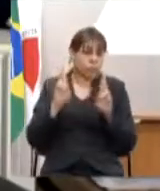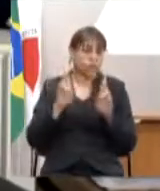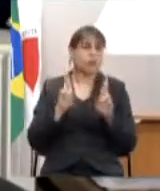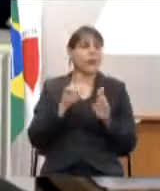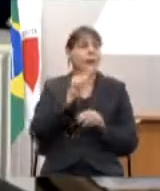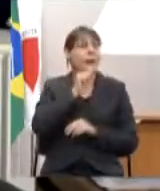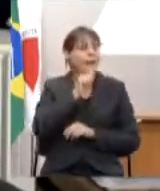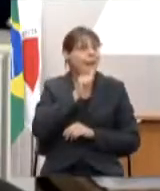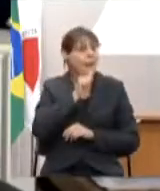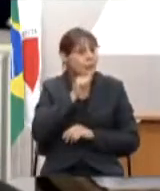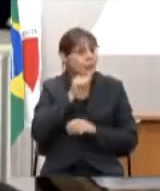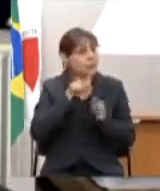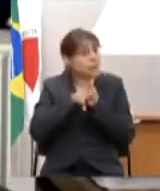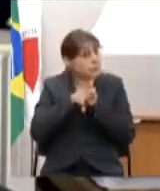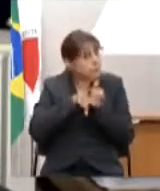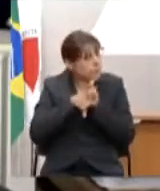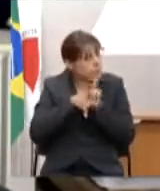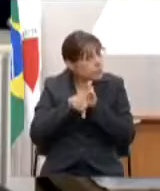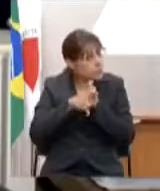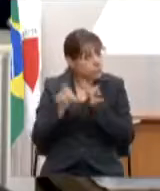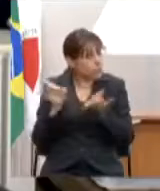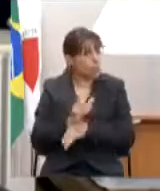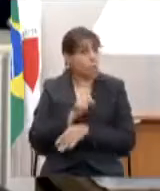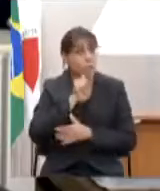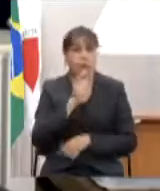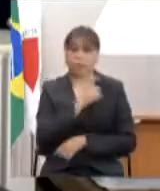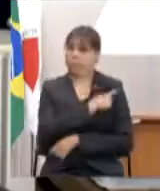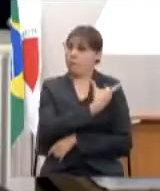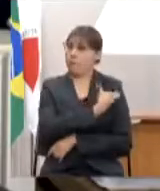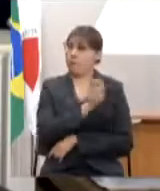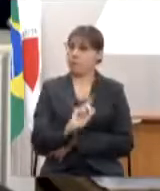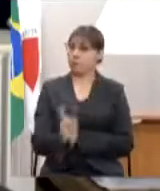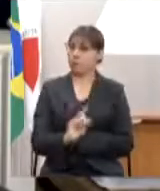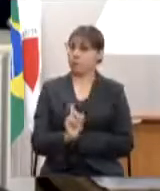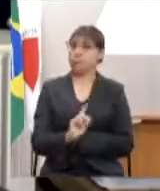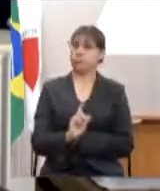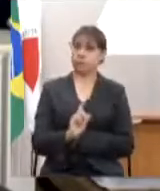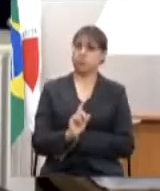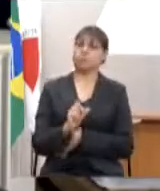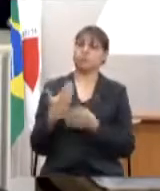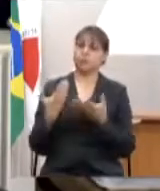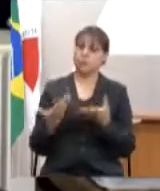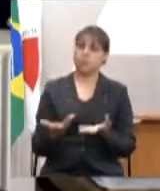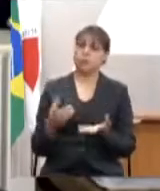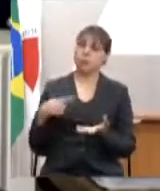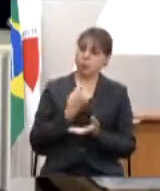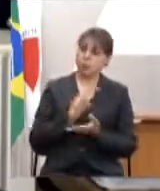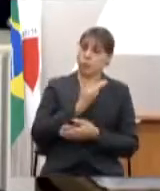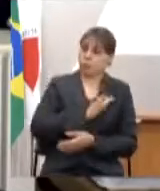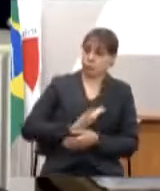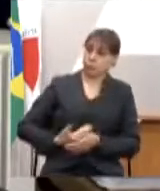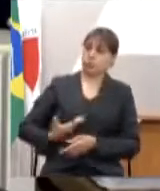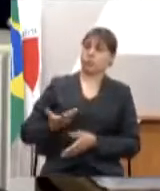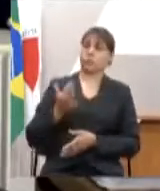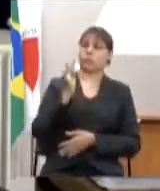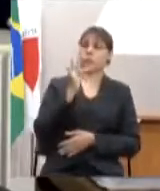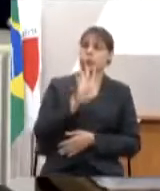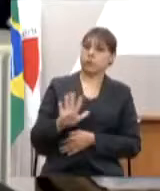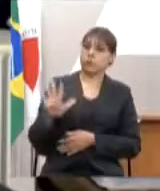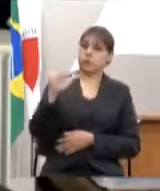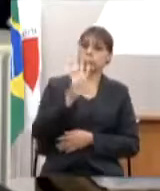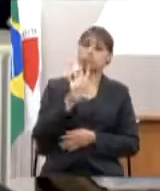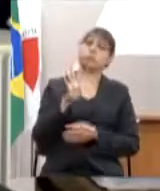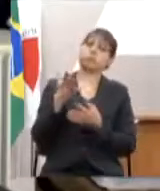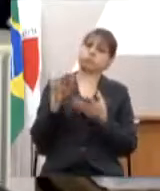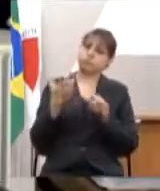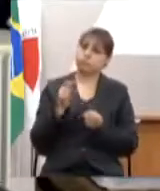em fase de pesquisa e o governo federal ele fez a adesão a esse programa com o objetivo de